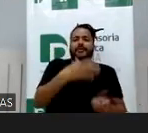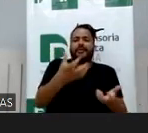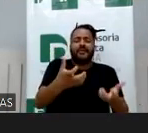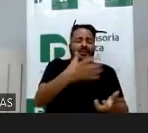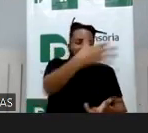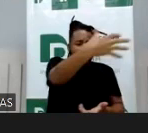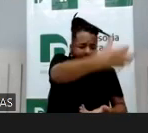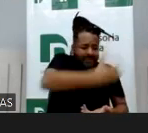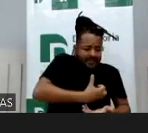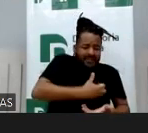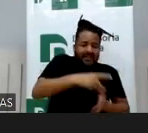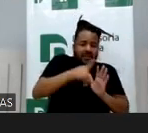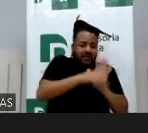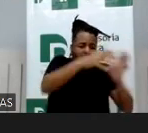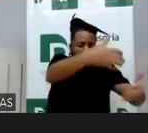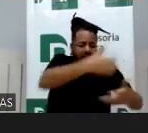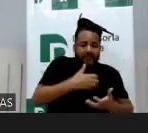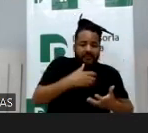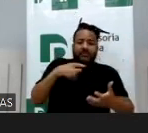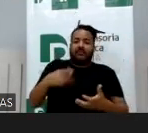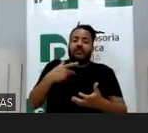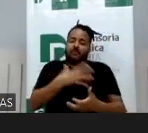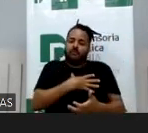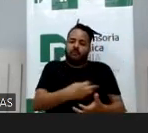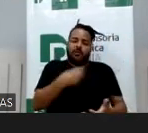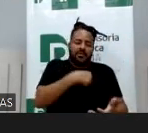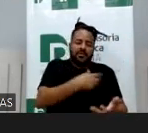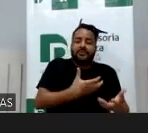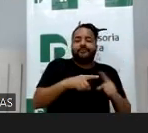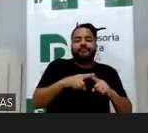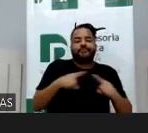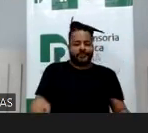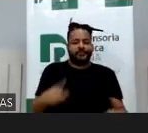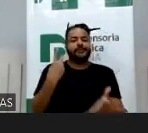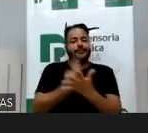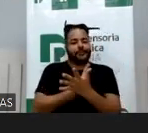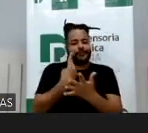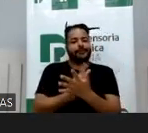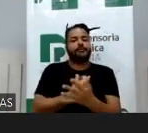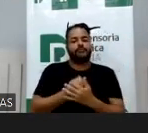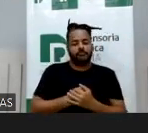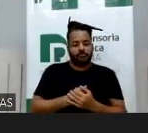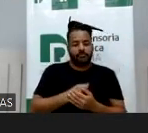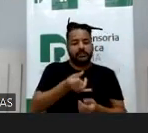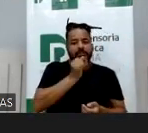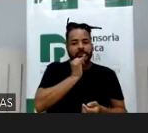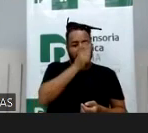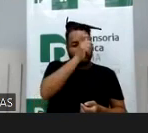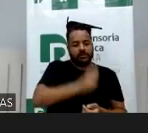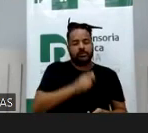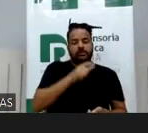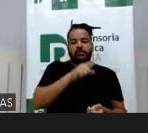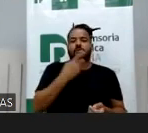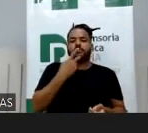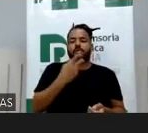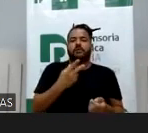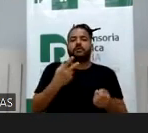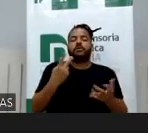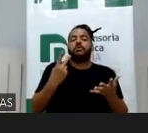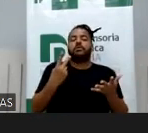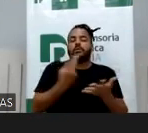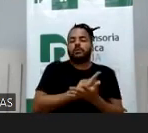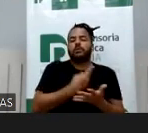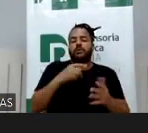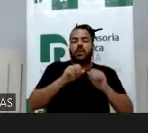garantida, a guarda compartilhada, mas tá errado, tá errado, e é um exemplo, né, não precisa de intenção pra